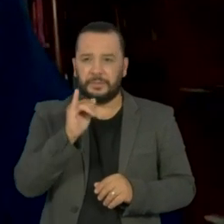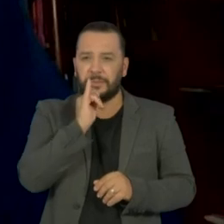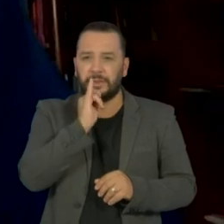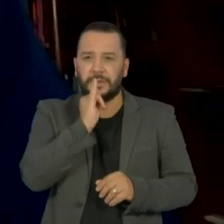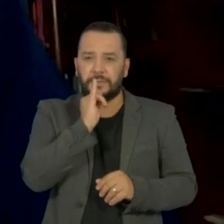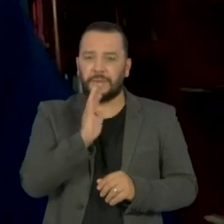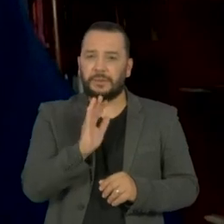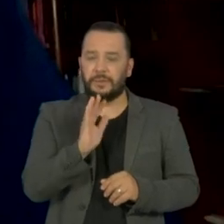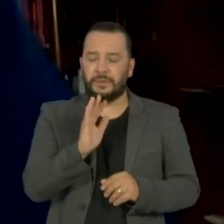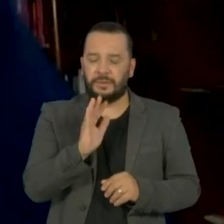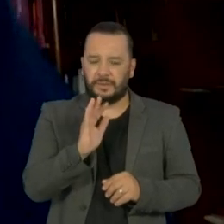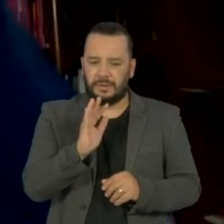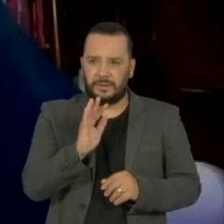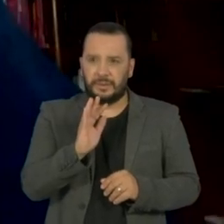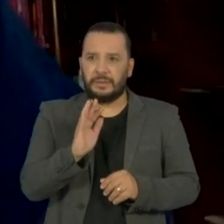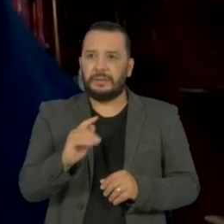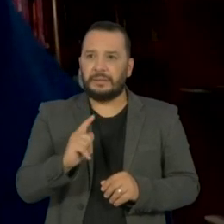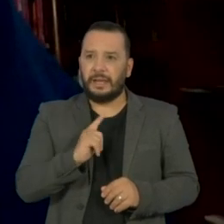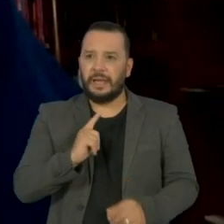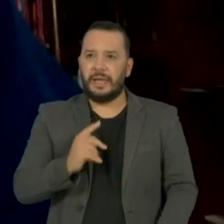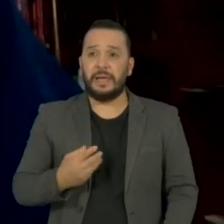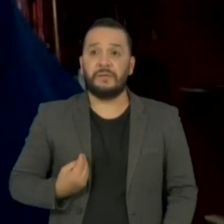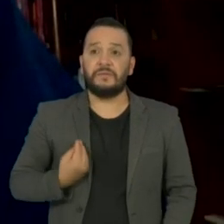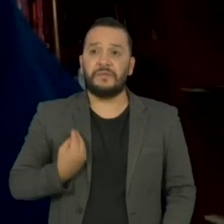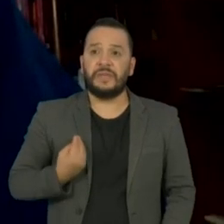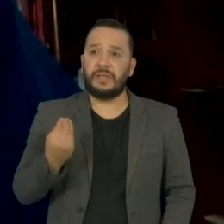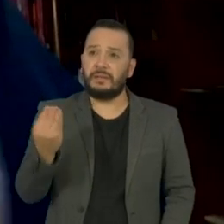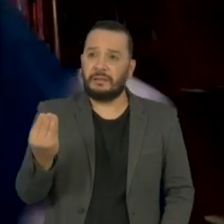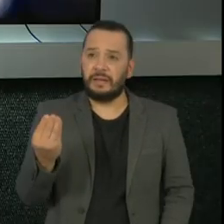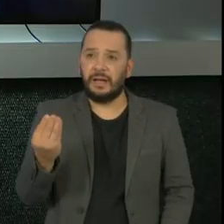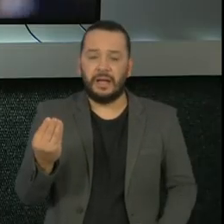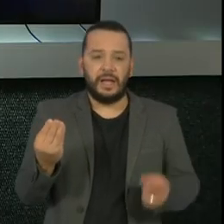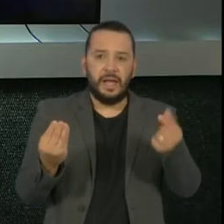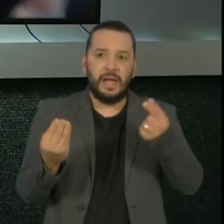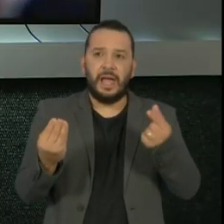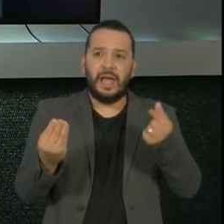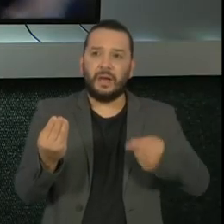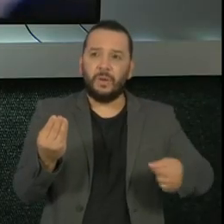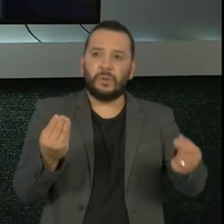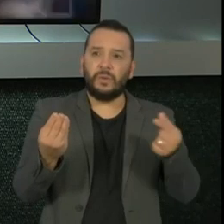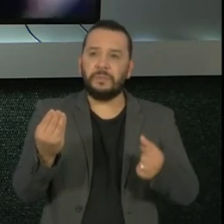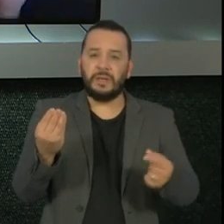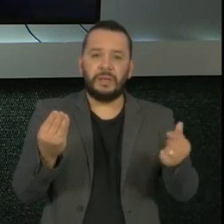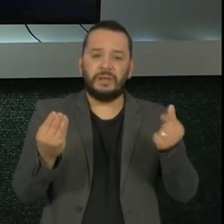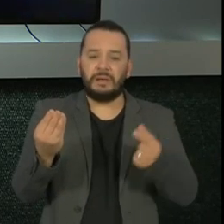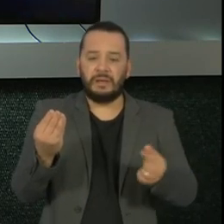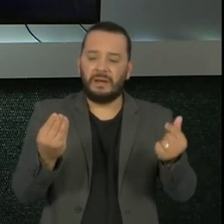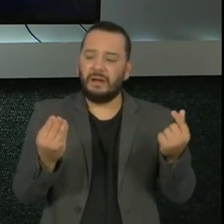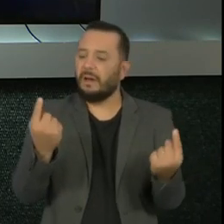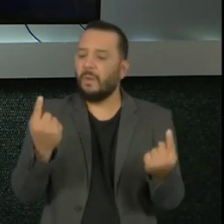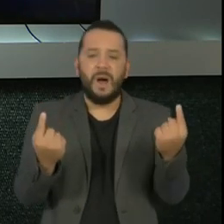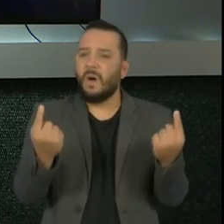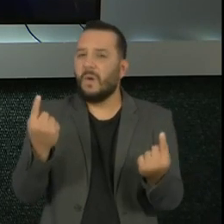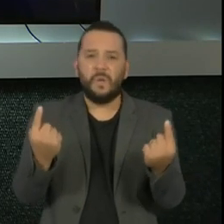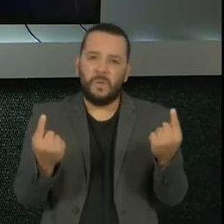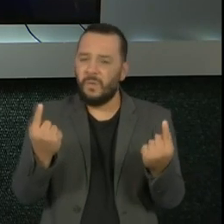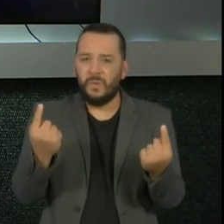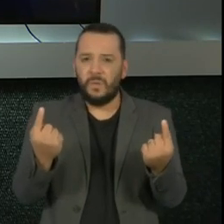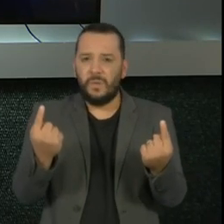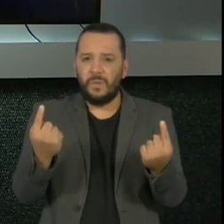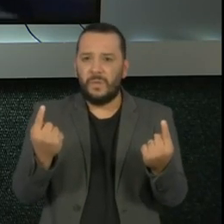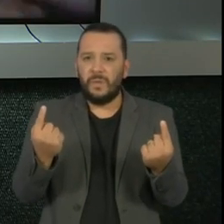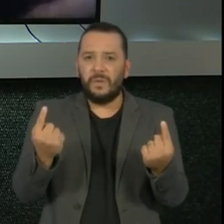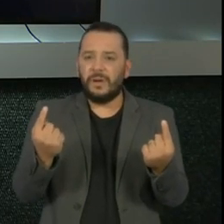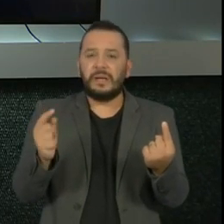obscena entre vida ou economia, né? Quer dizer, qual que você, por exemplo, vamos fazer uma contabilidade aqui, né? Quantos?